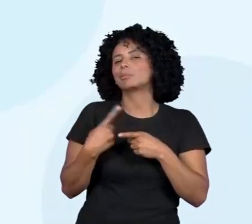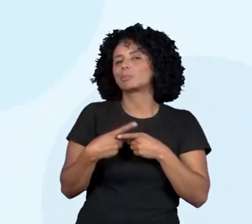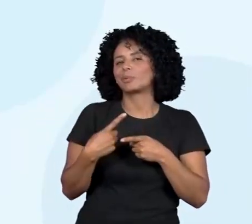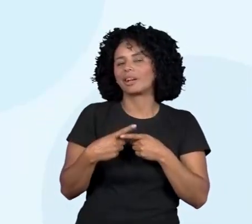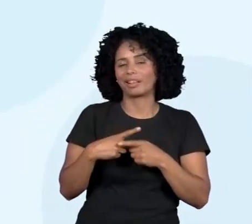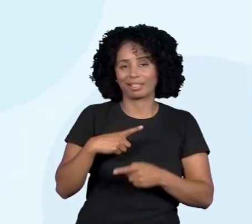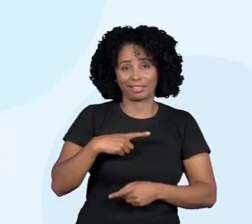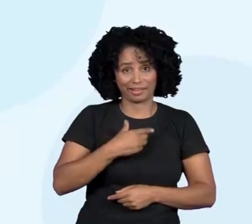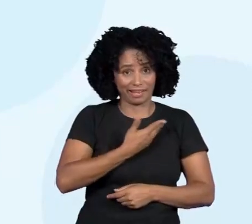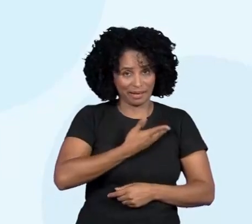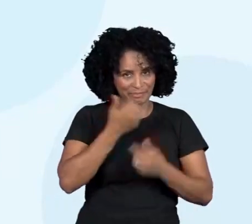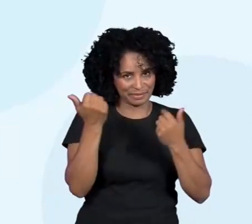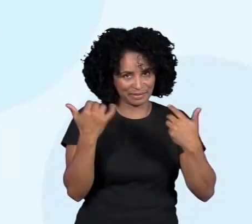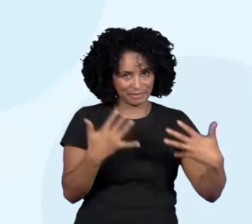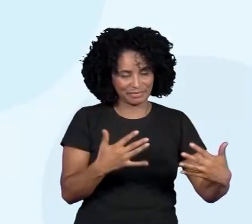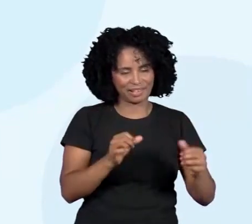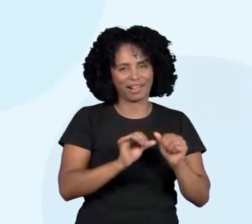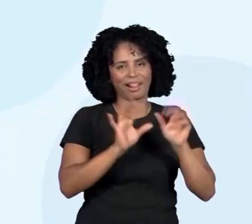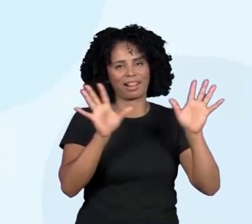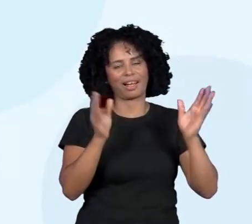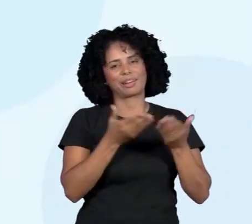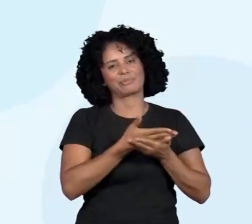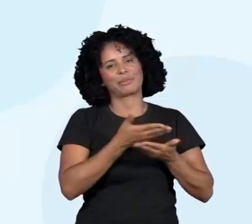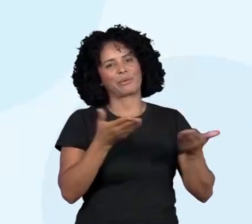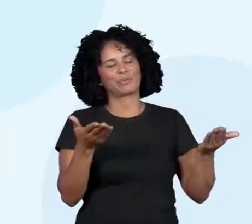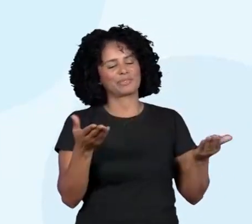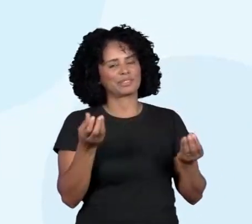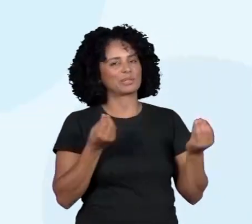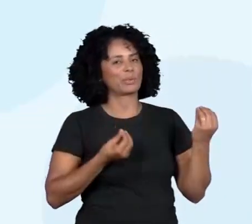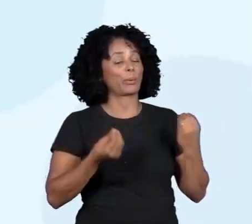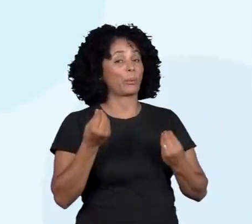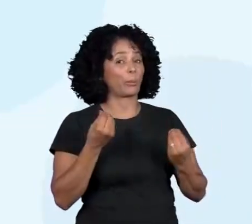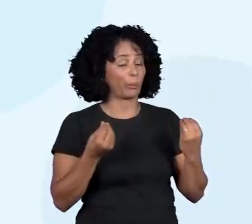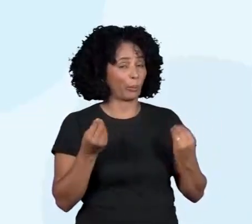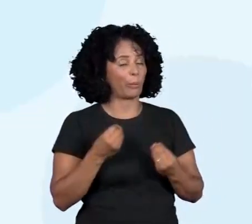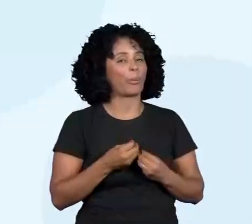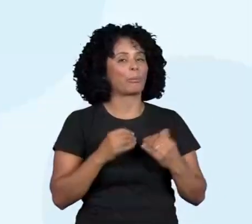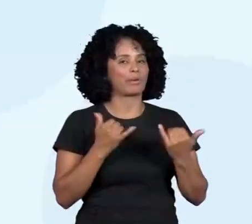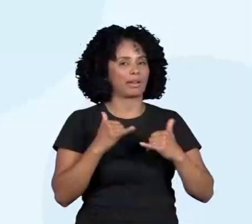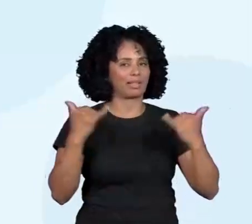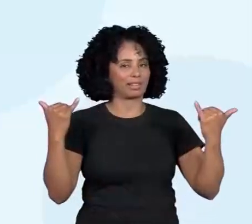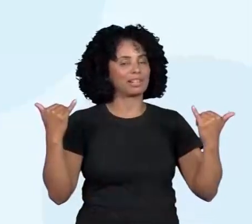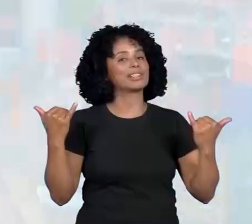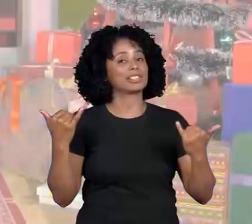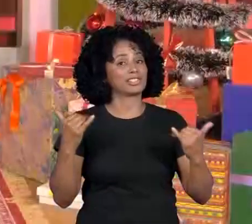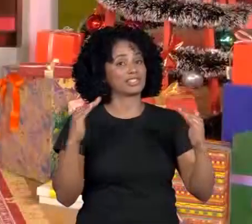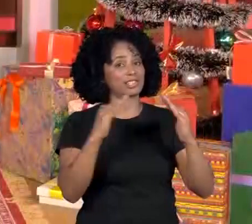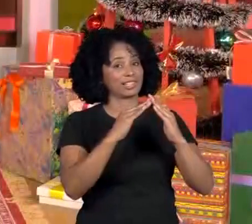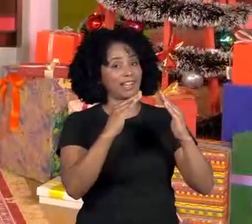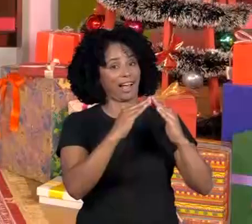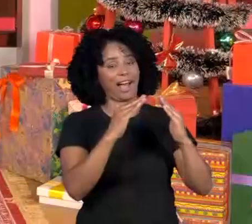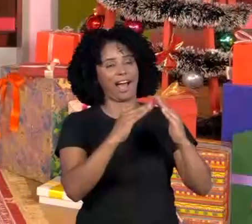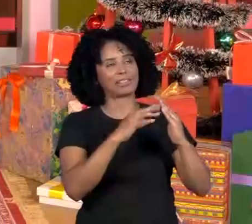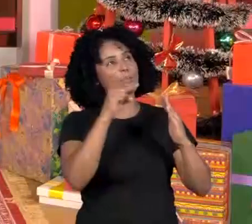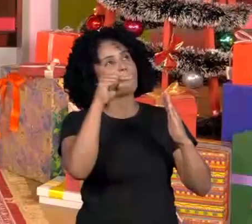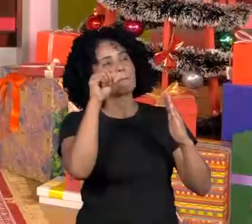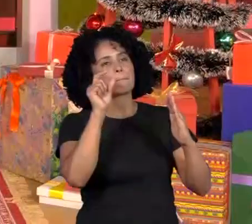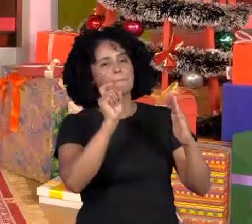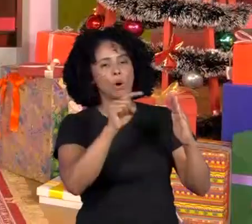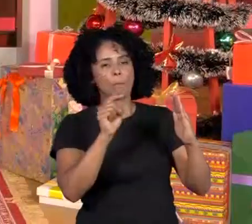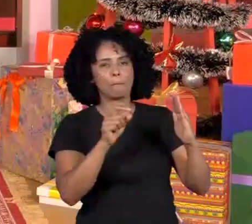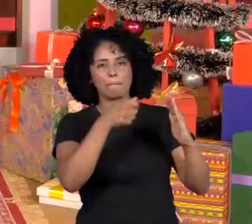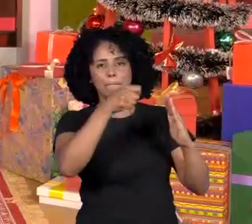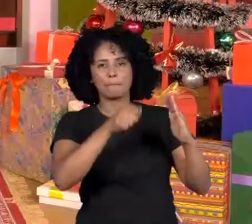amiguinha aqui que vai explicar para a gente bastante como a energia elétrica chega nas nossas casas aqui no